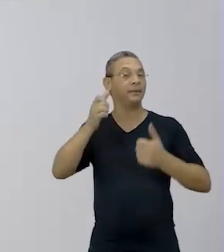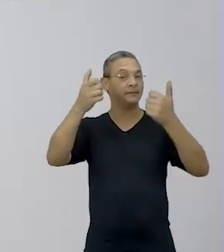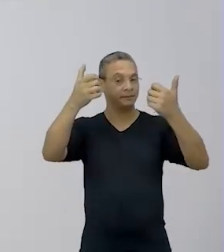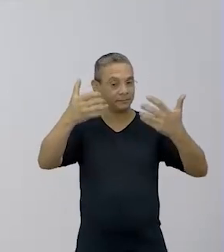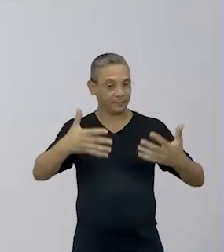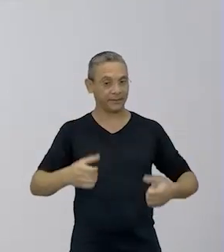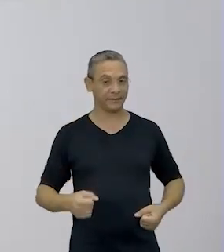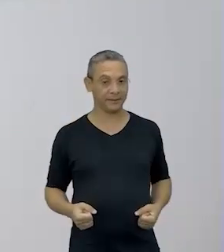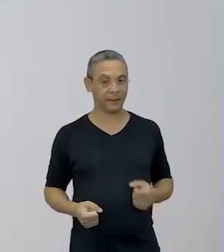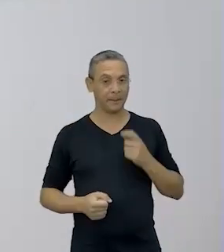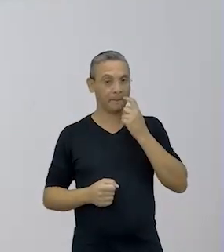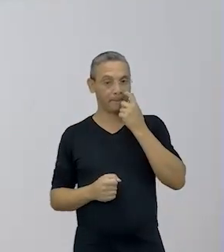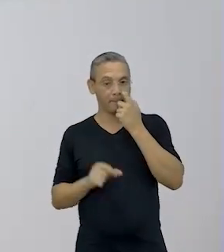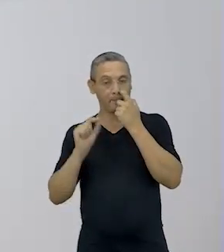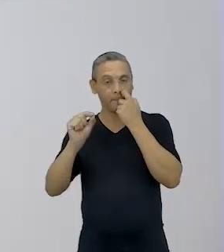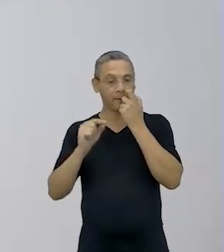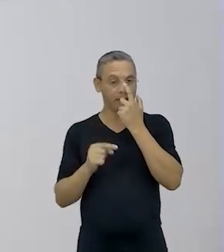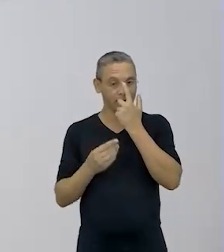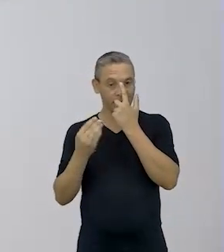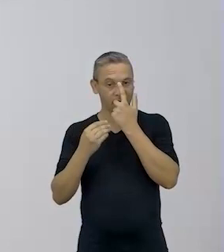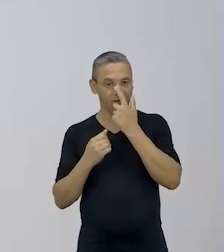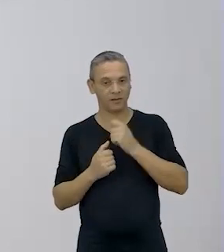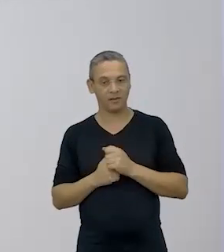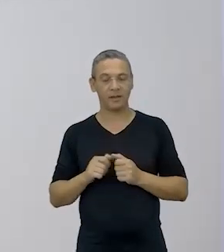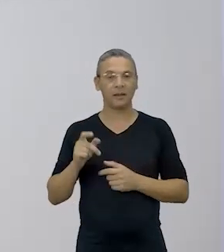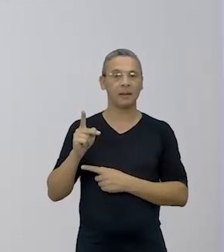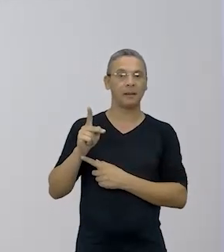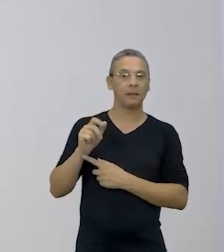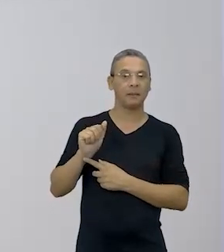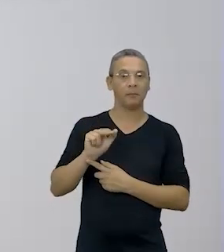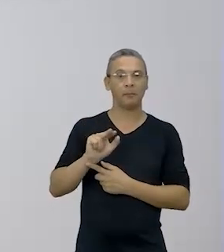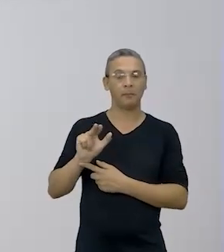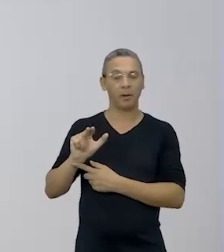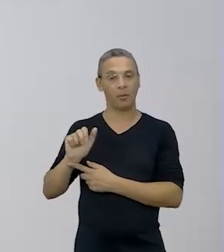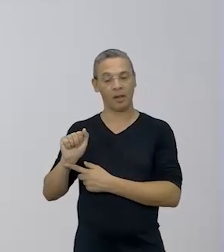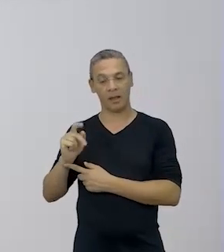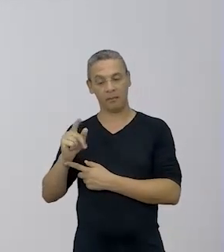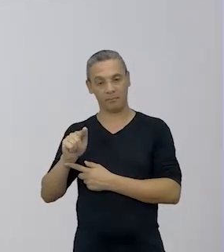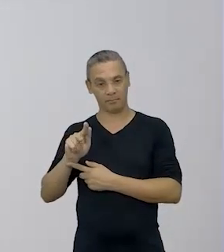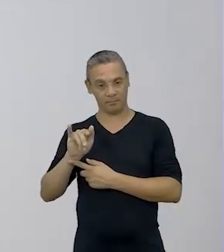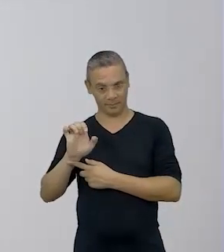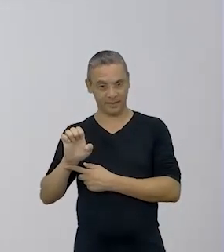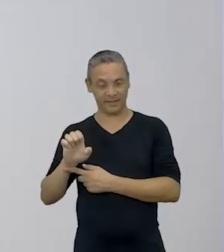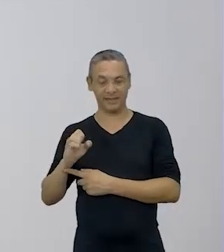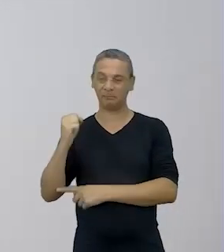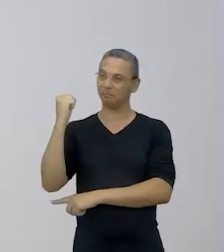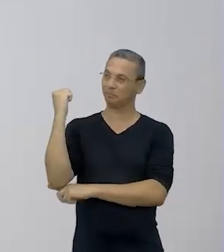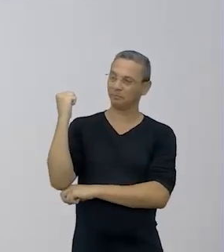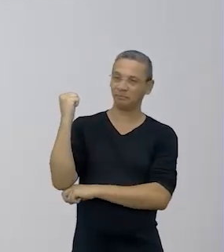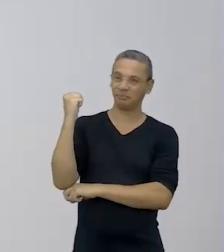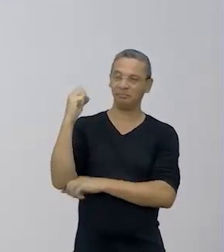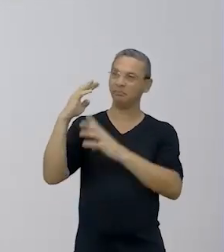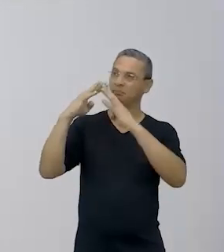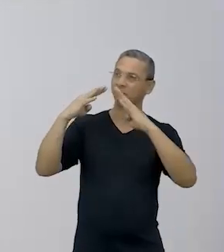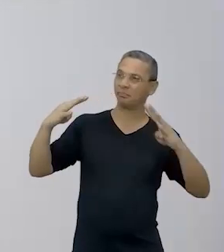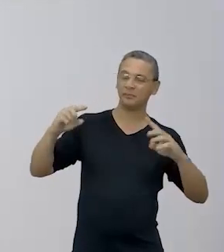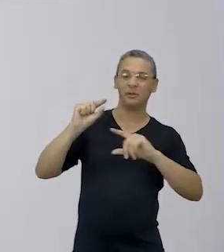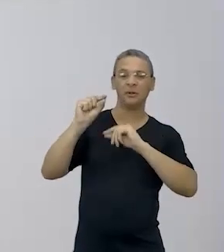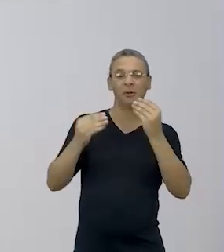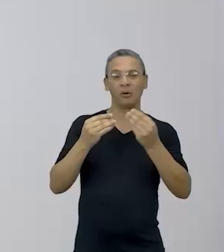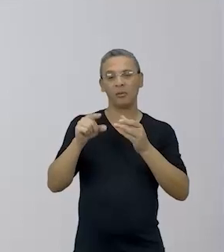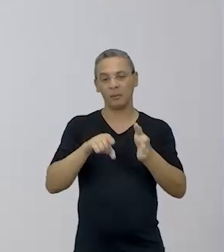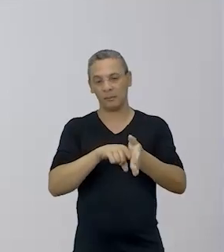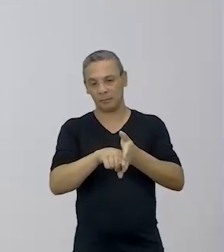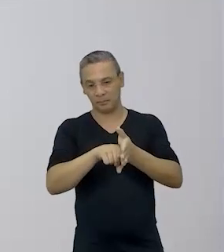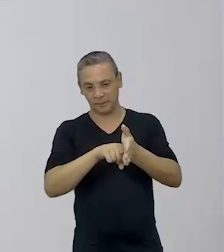que vai ter até um vídeo falando sobre isso, que é a ideia do pau-a-pique. Então, se o pessoal não conhece a ideia do pau-a-pique, né Janaína? Eles podem fazer uma